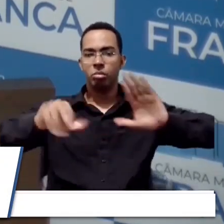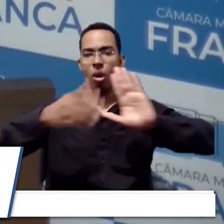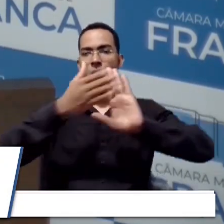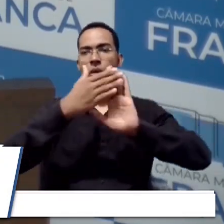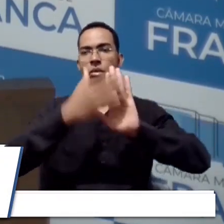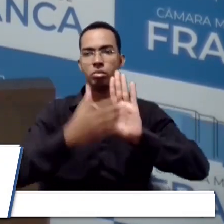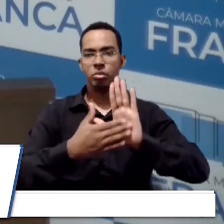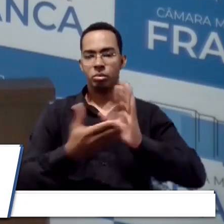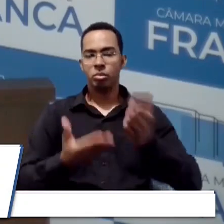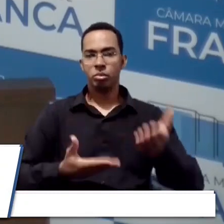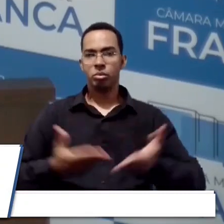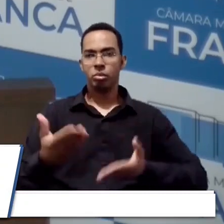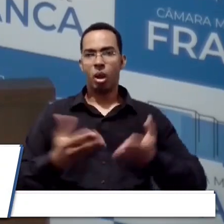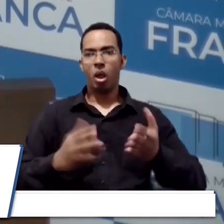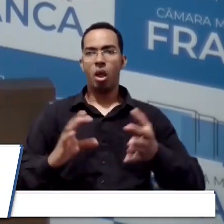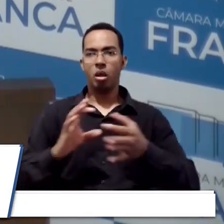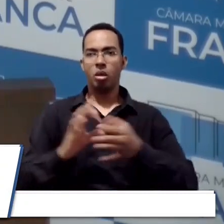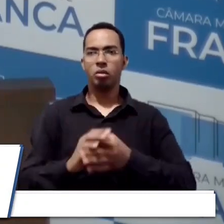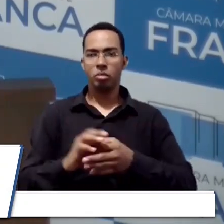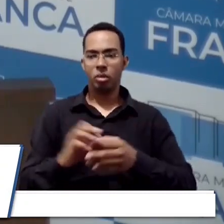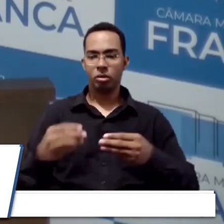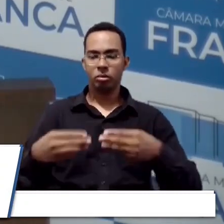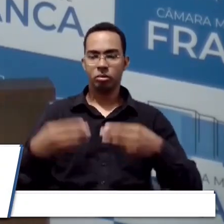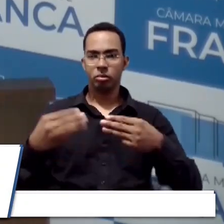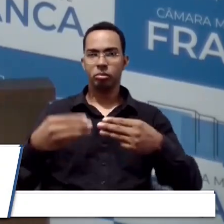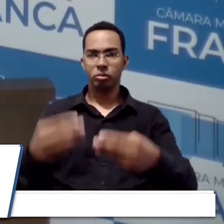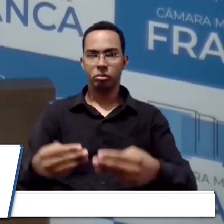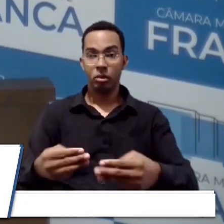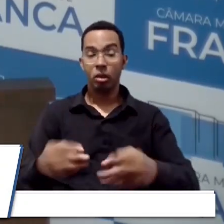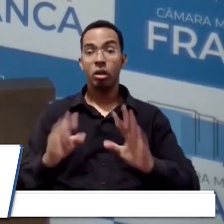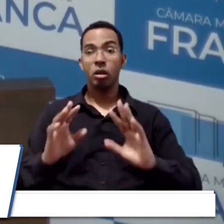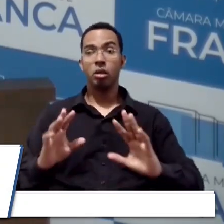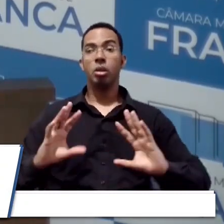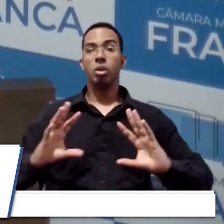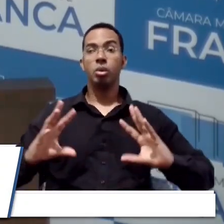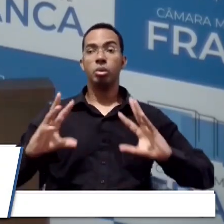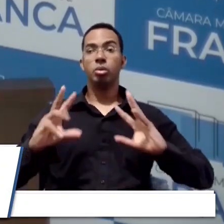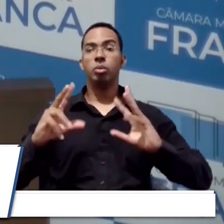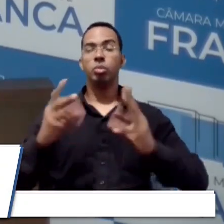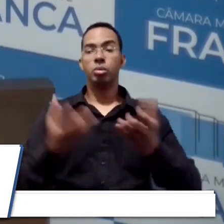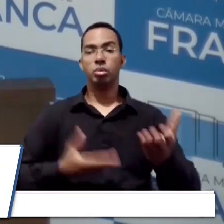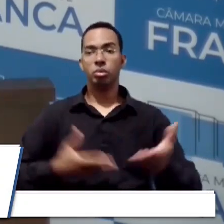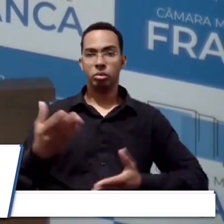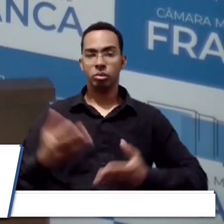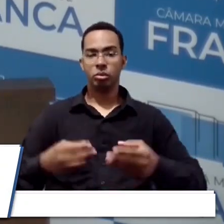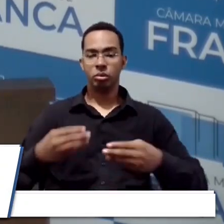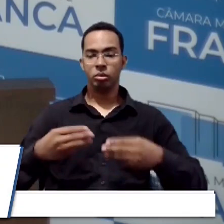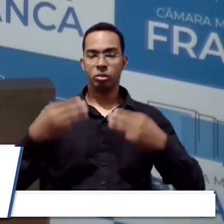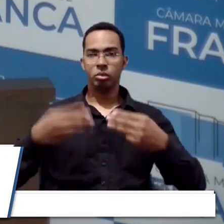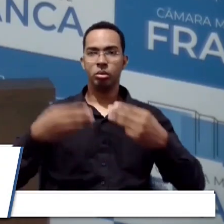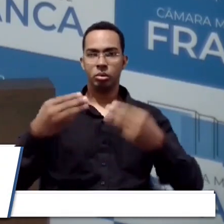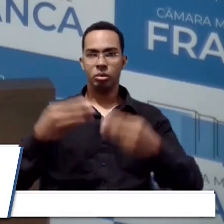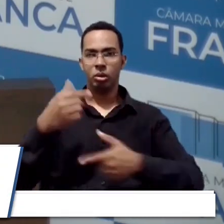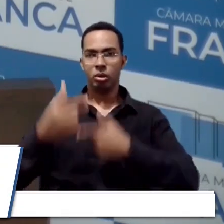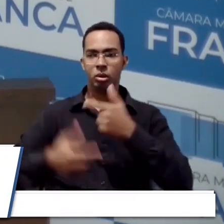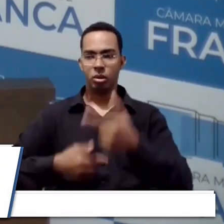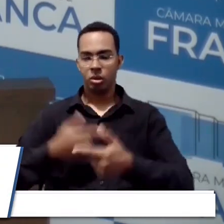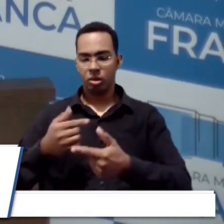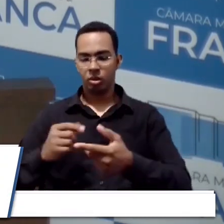outros serviços relativos ao Ministério. Então, todos os serviços dos Ministérios, do Ministério do Trabalho,